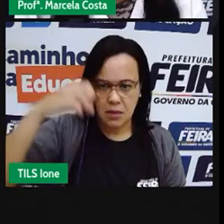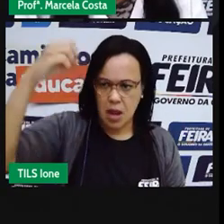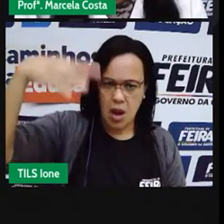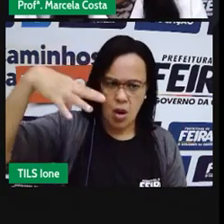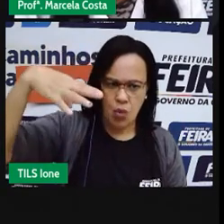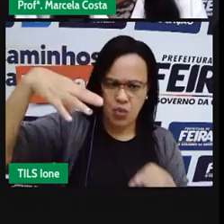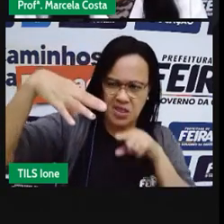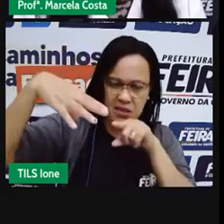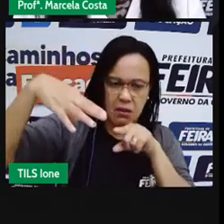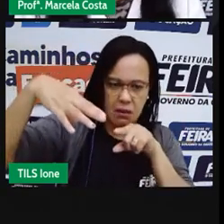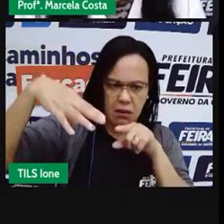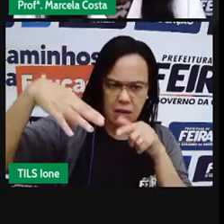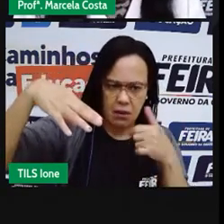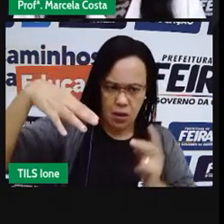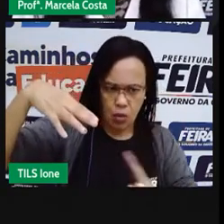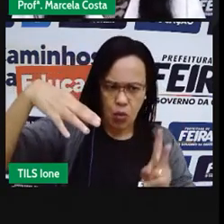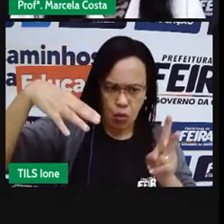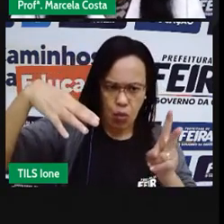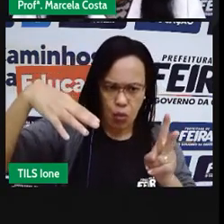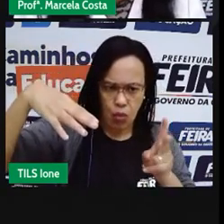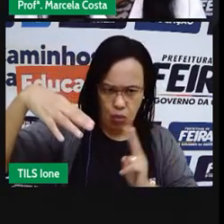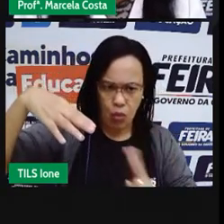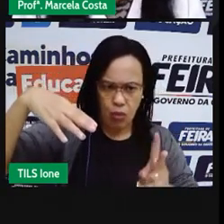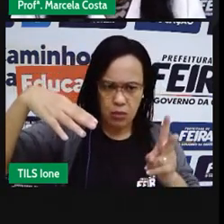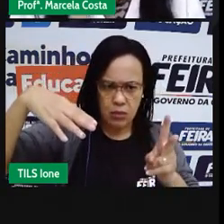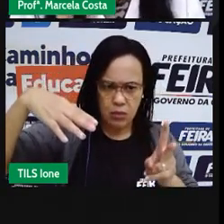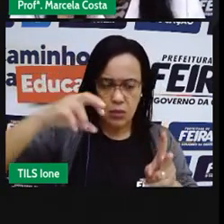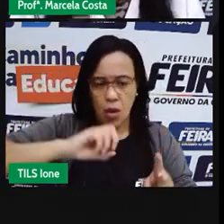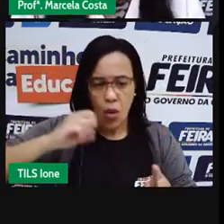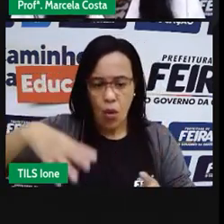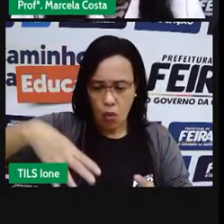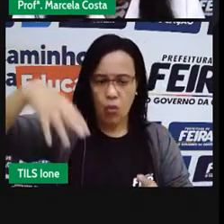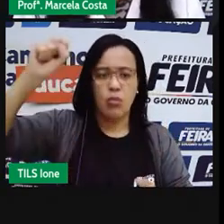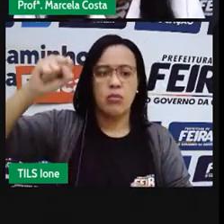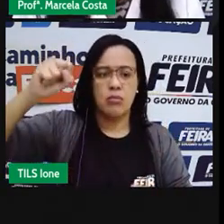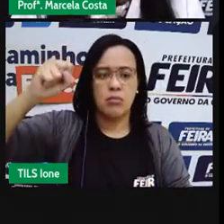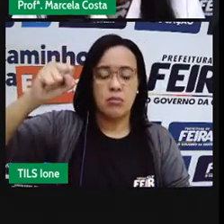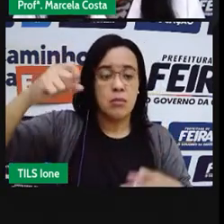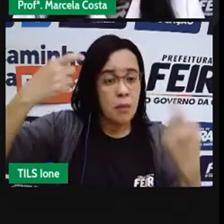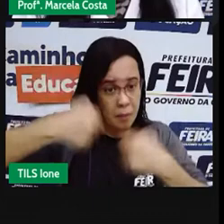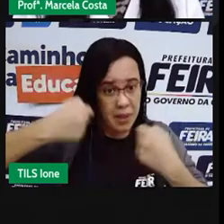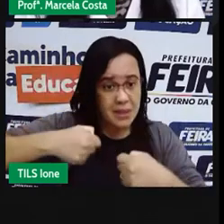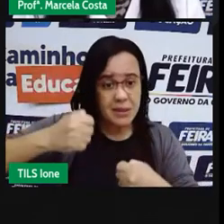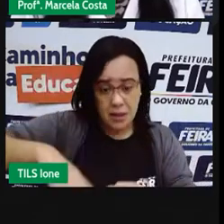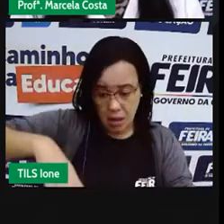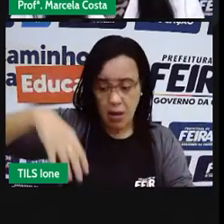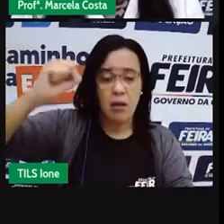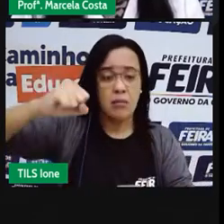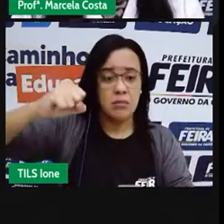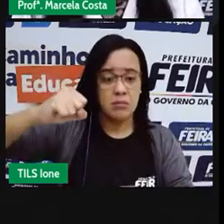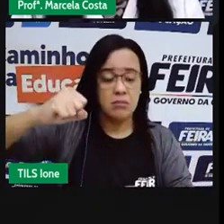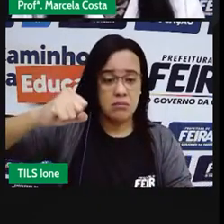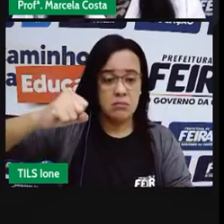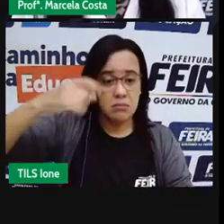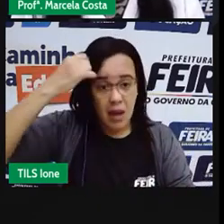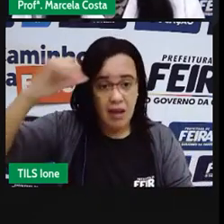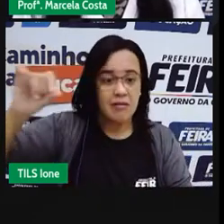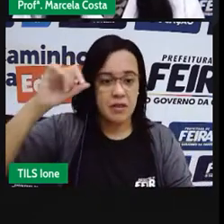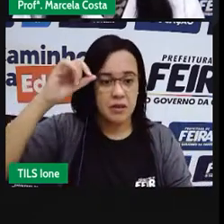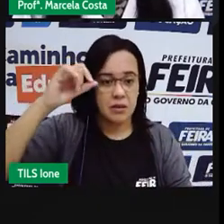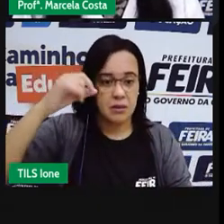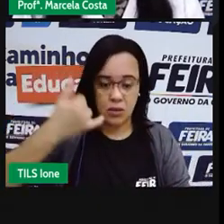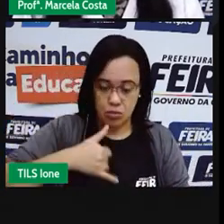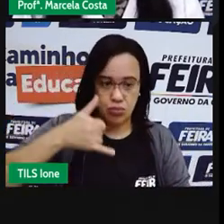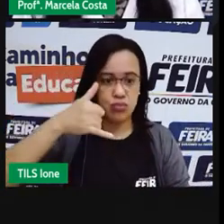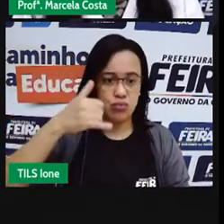apaga a luz acesa, e vai para a sala, vai deixar a luz acesa só no ambiente que você está. onde tem